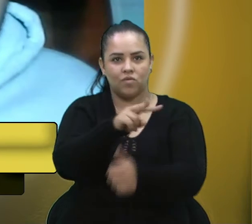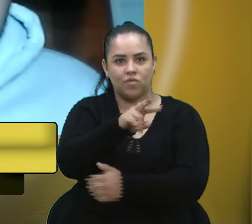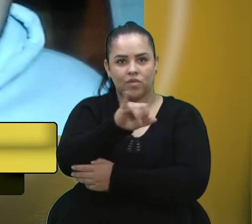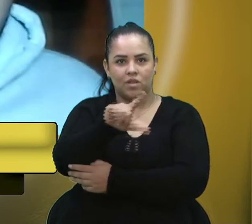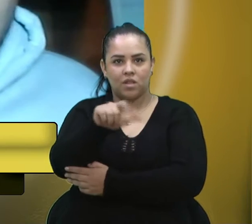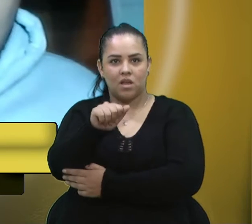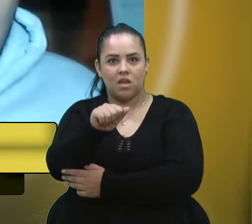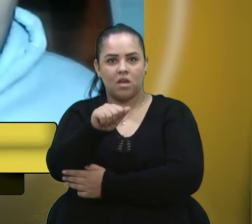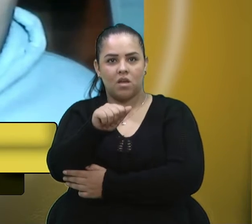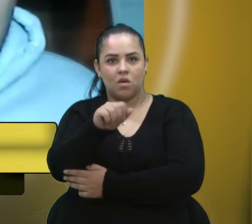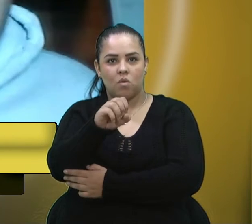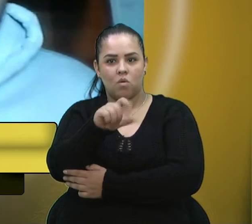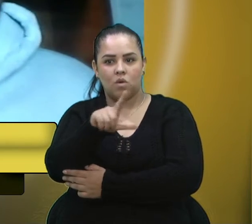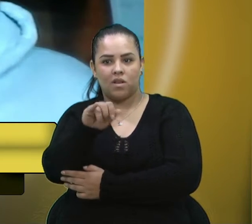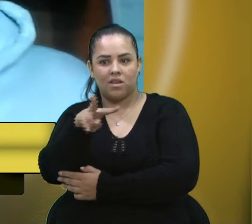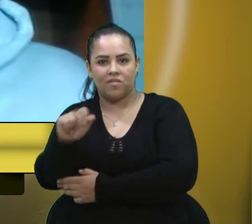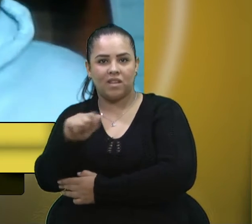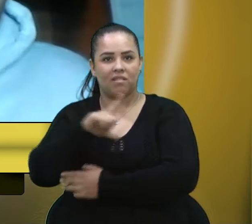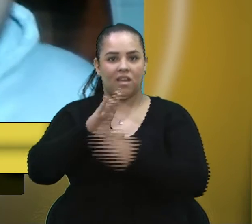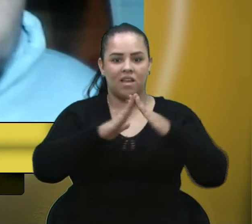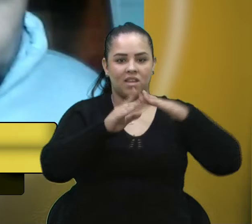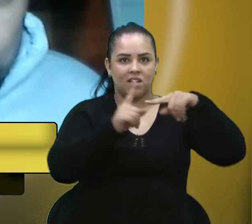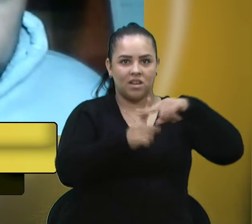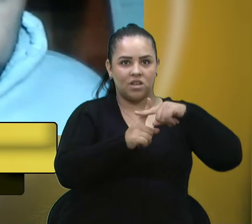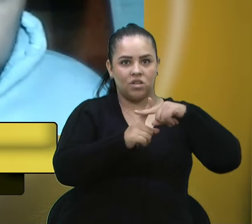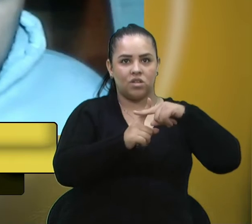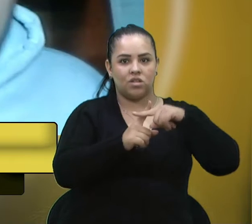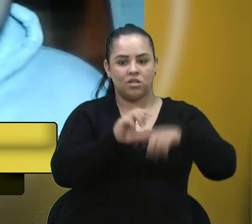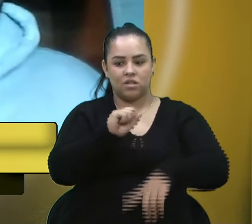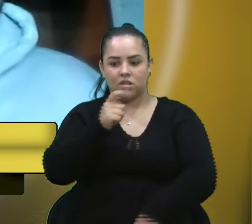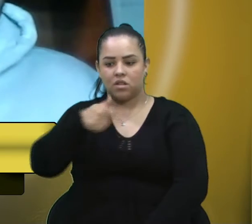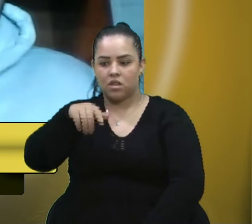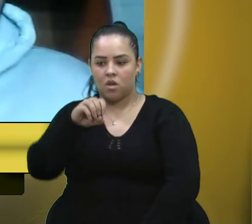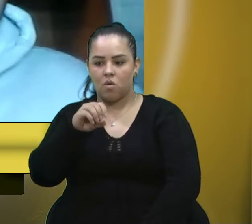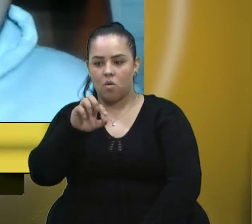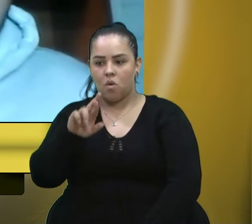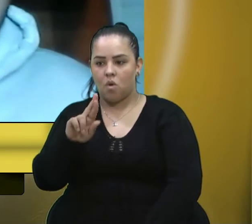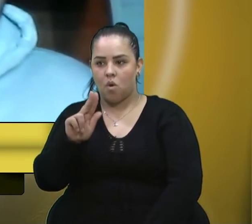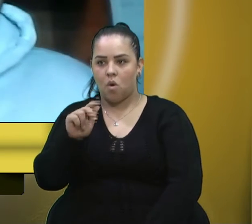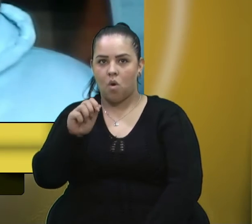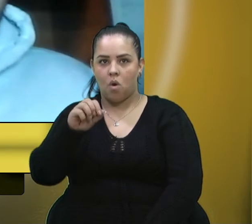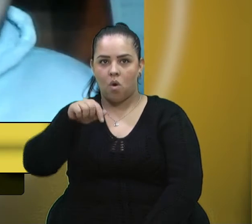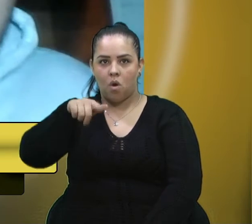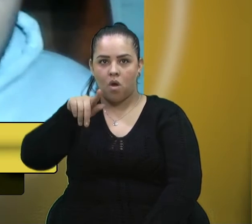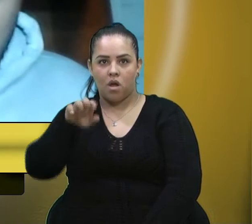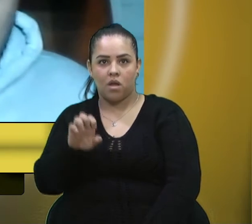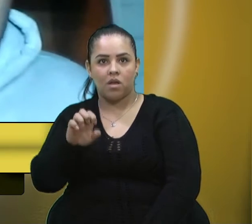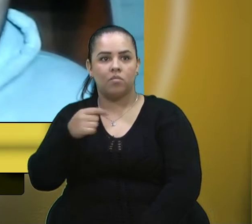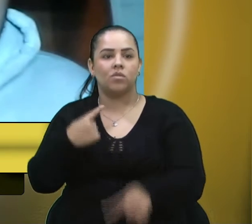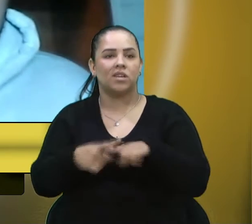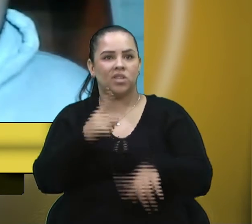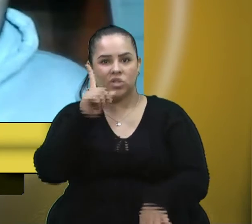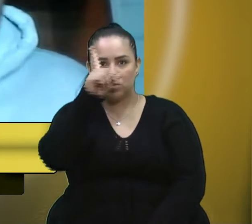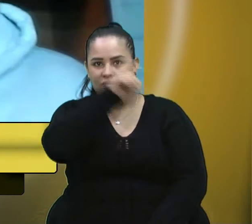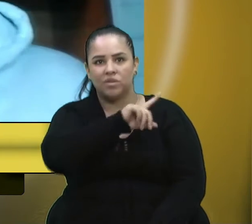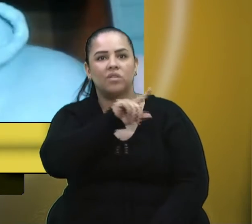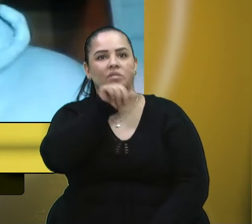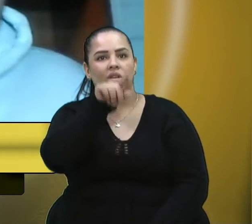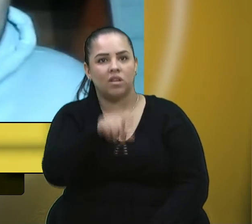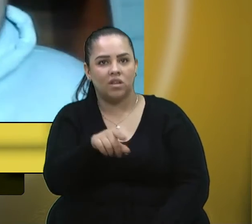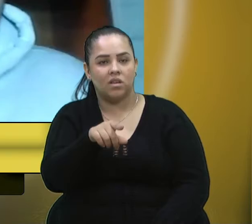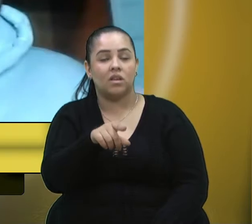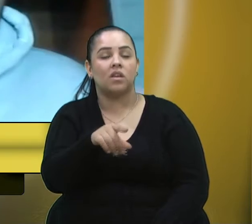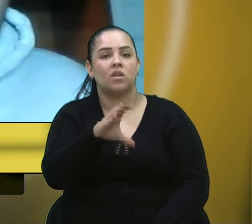Igreja de São Roque, que é uma igreja tombada. E é uma igreja que está numa situação muito complicada. E o